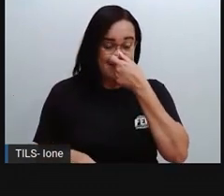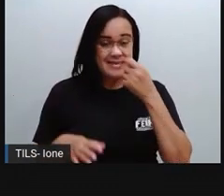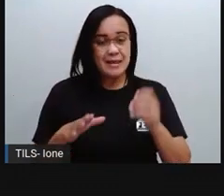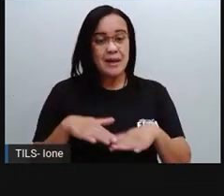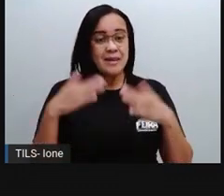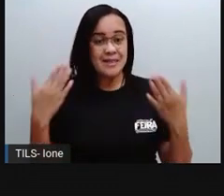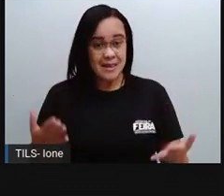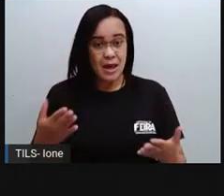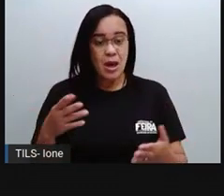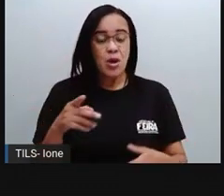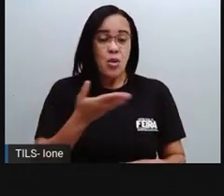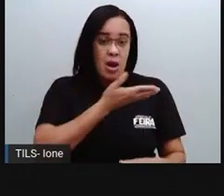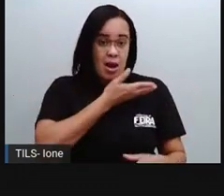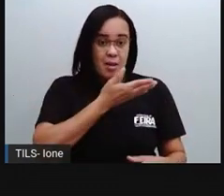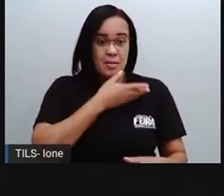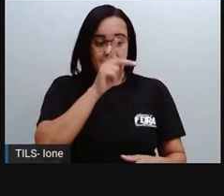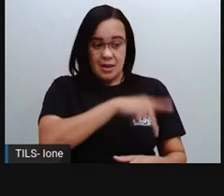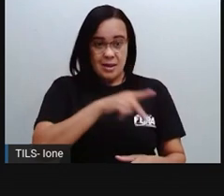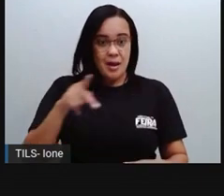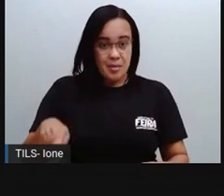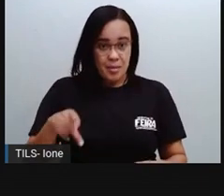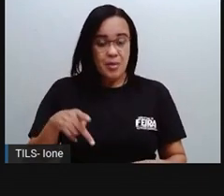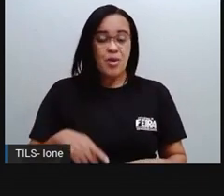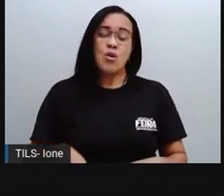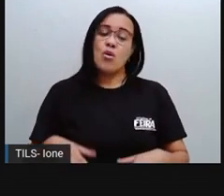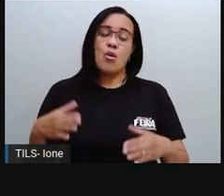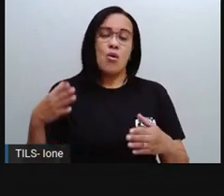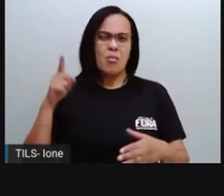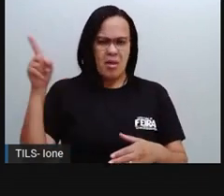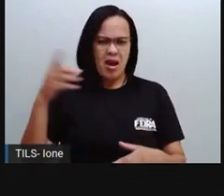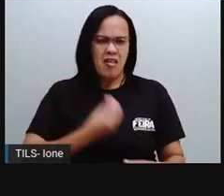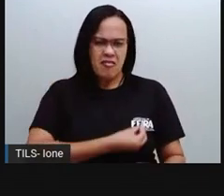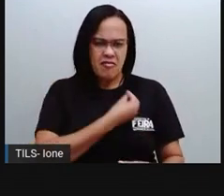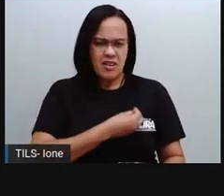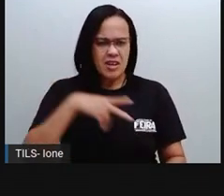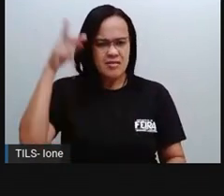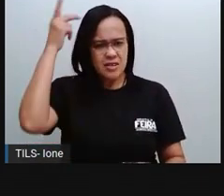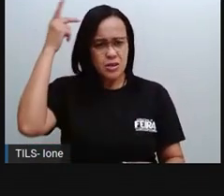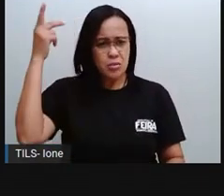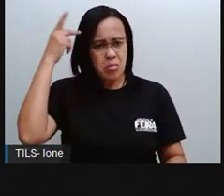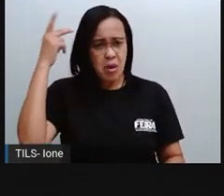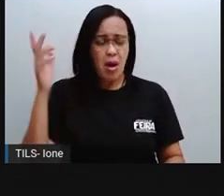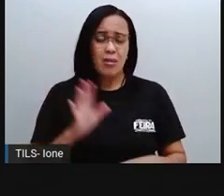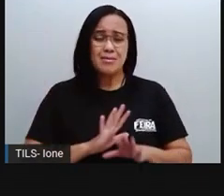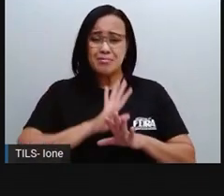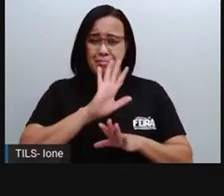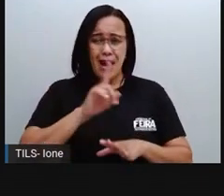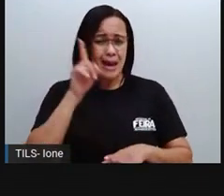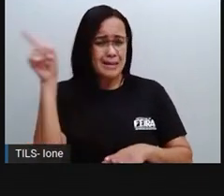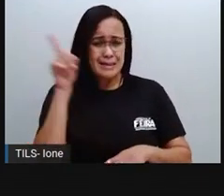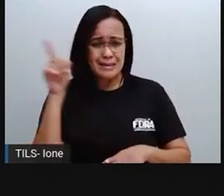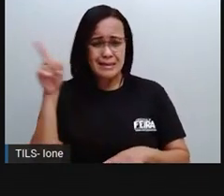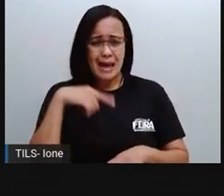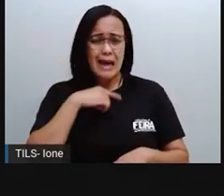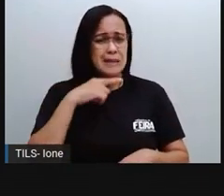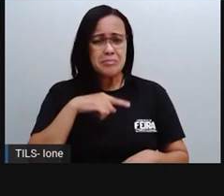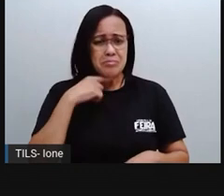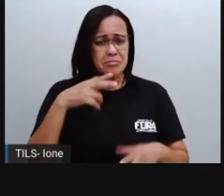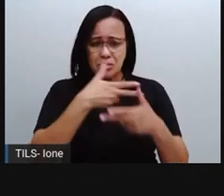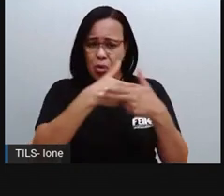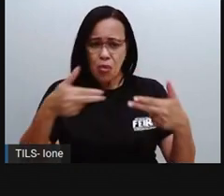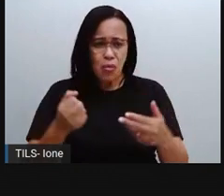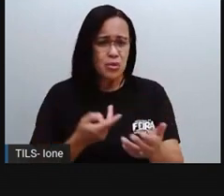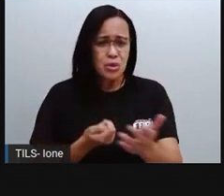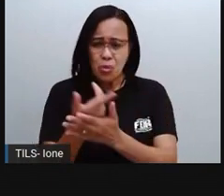encontrar o cuscuz. Quando é festa junina, ela fica morrendo de vontade de comer a canjica, o